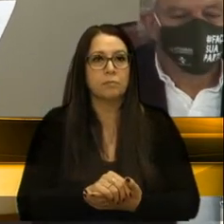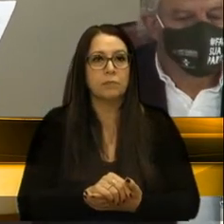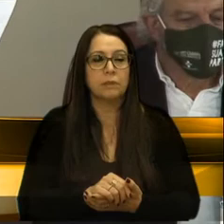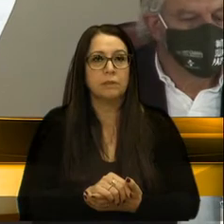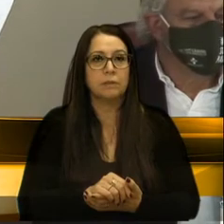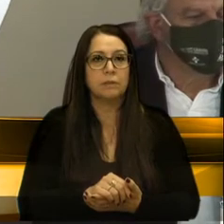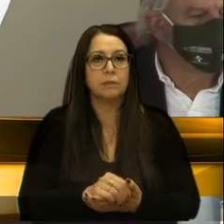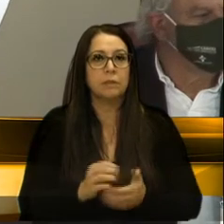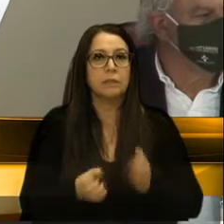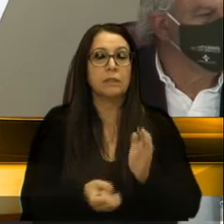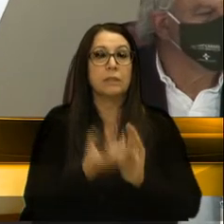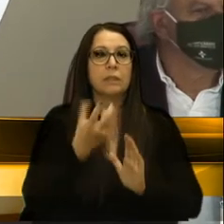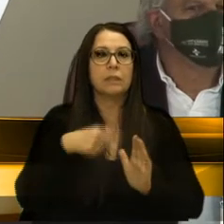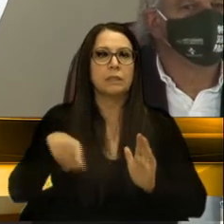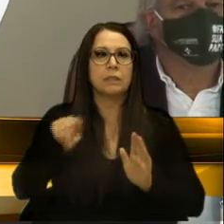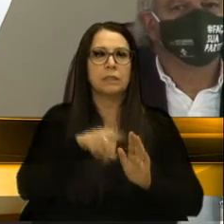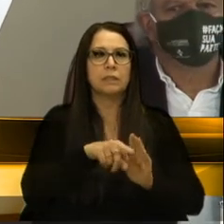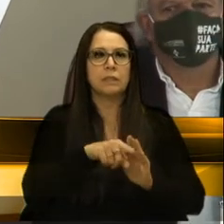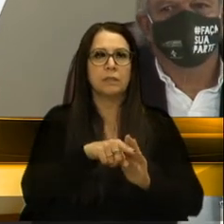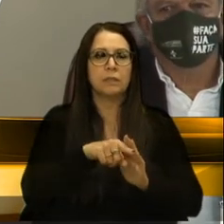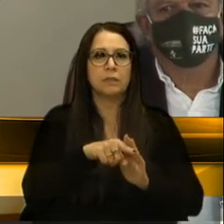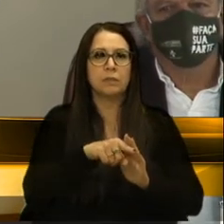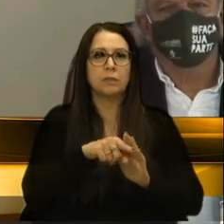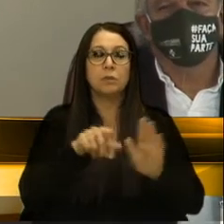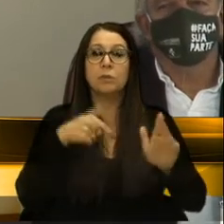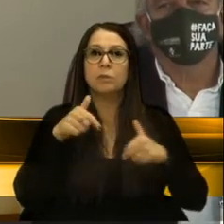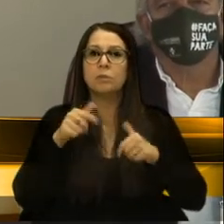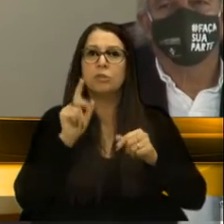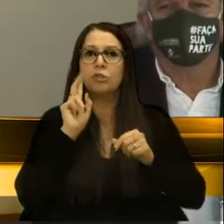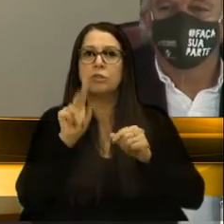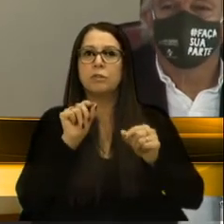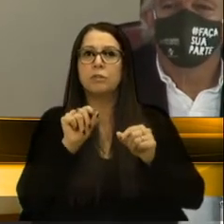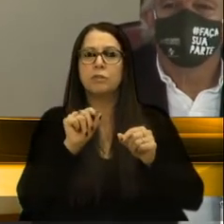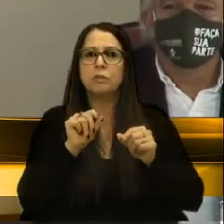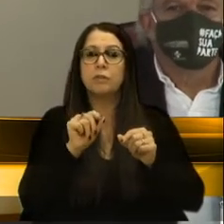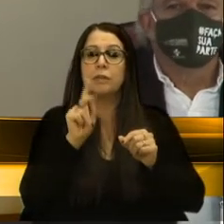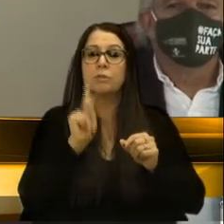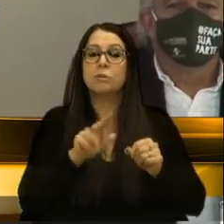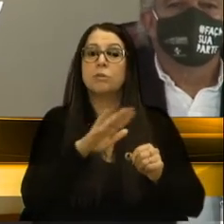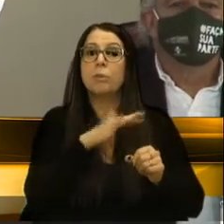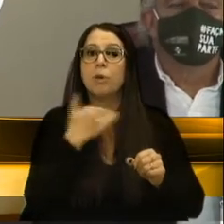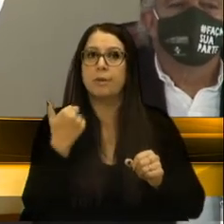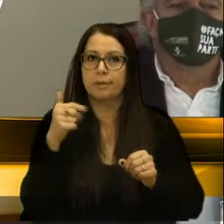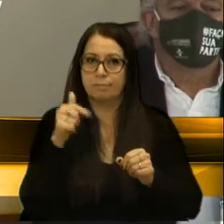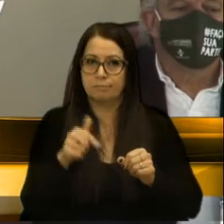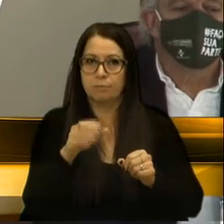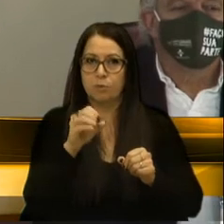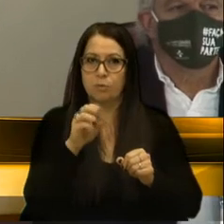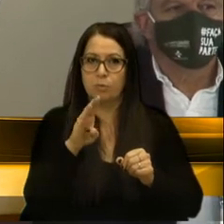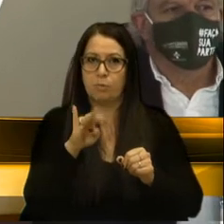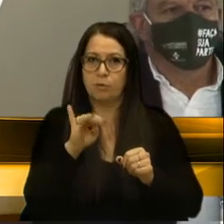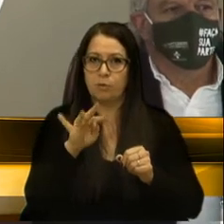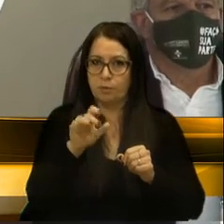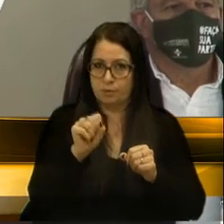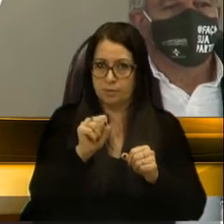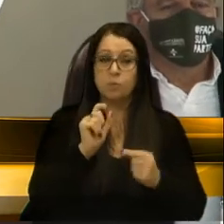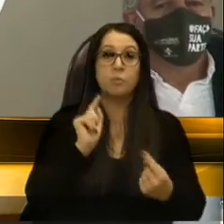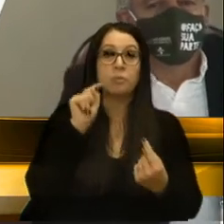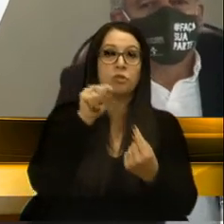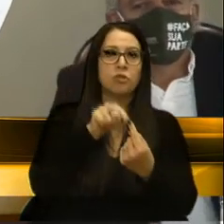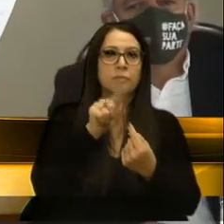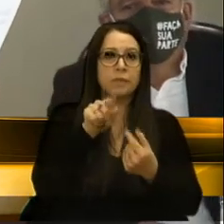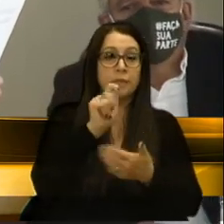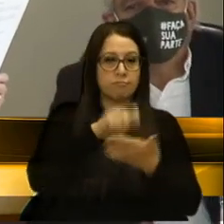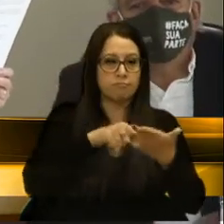em âmbito municipal o serviço de verificação de óbitos. O objetivo dessa